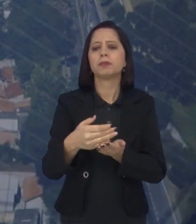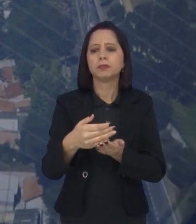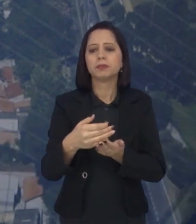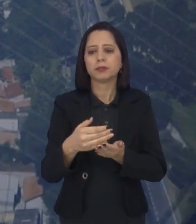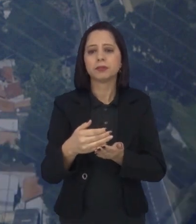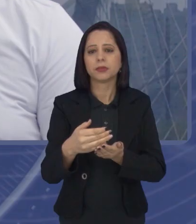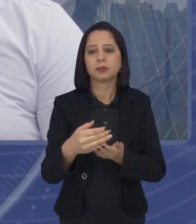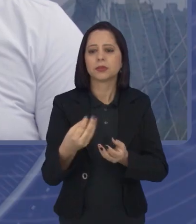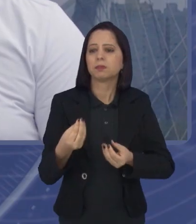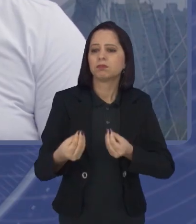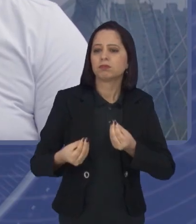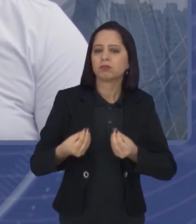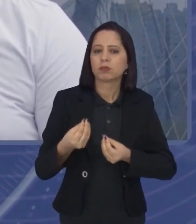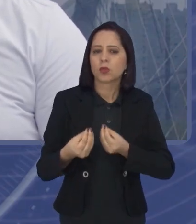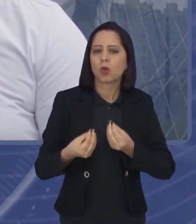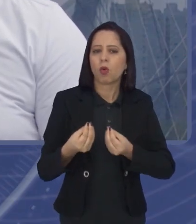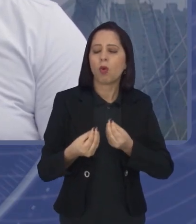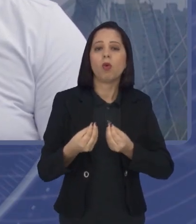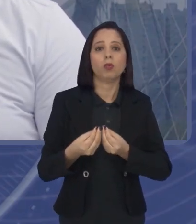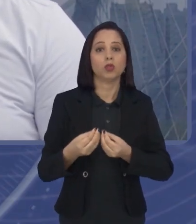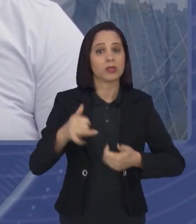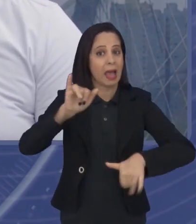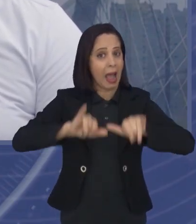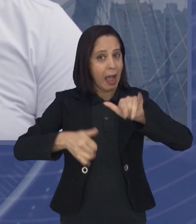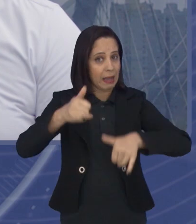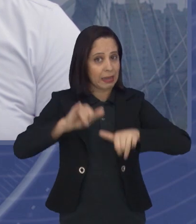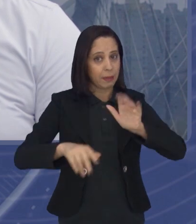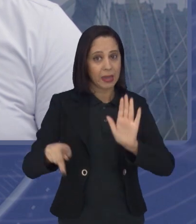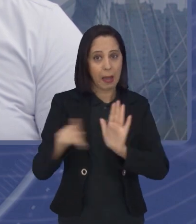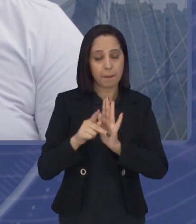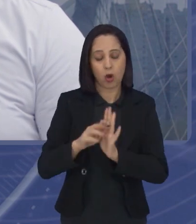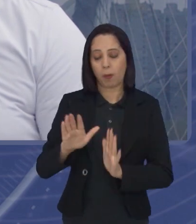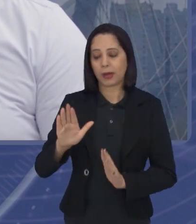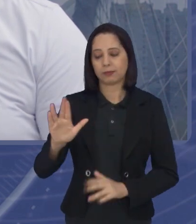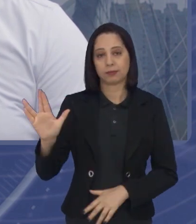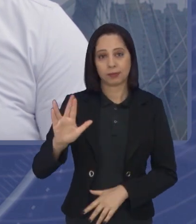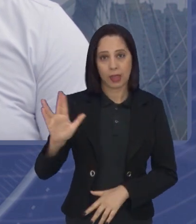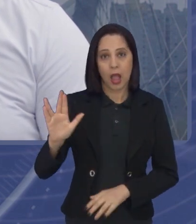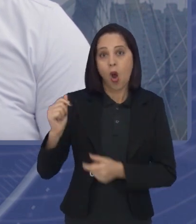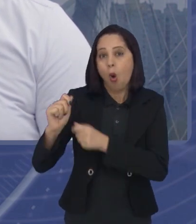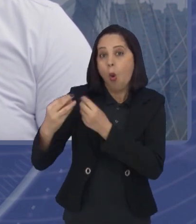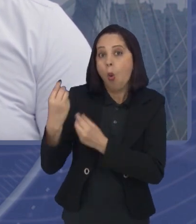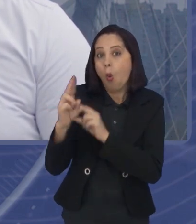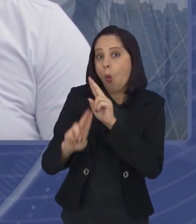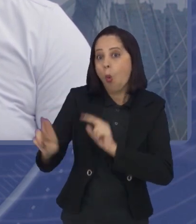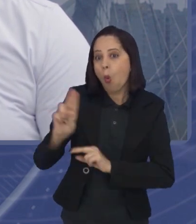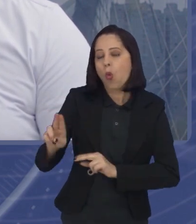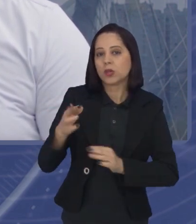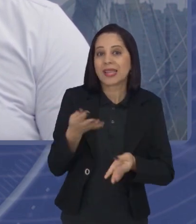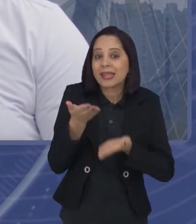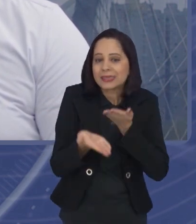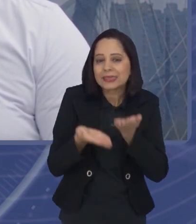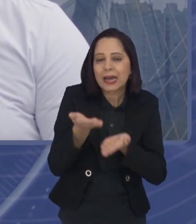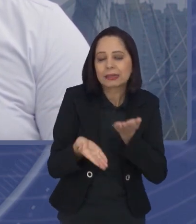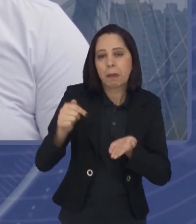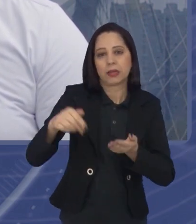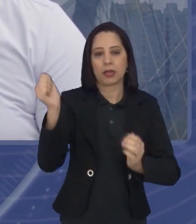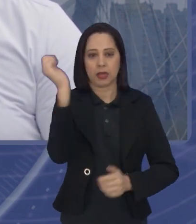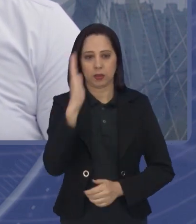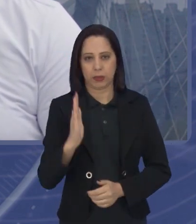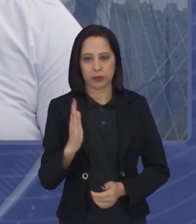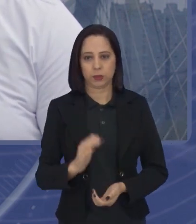como que os princípios ativos da Cannabis, eles são utilizados para tratamento hoje no Brasil,